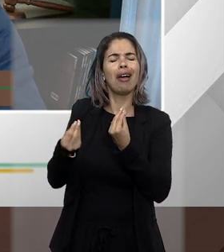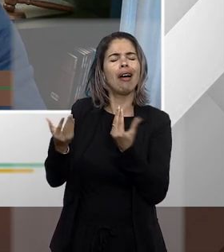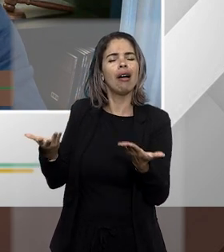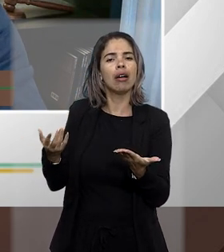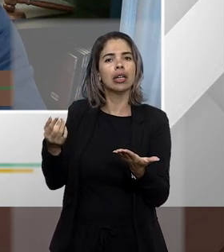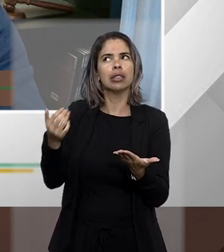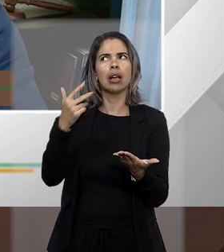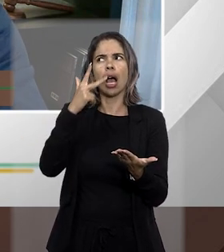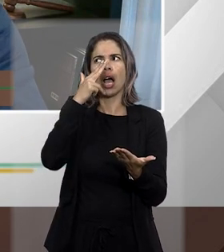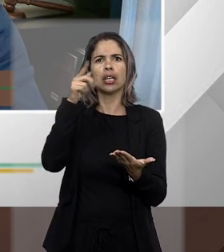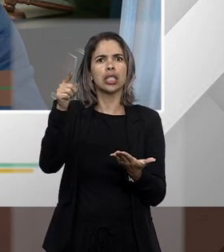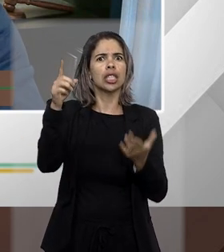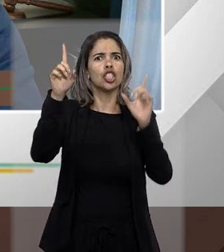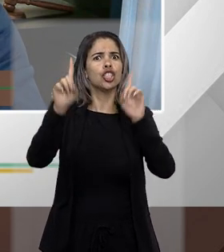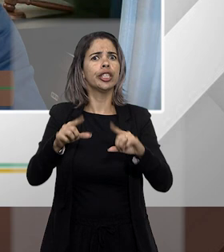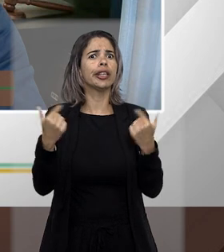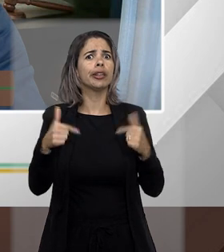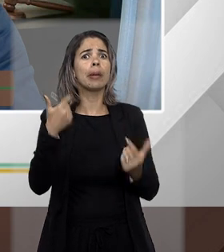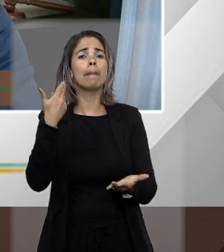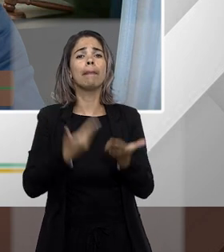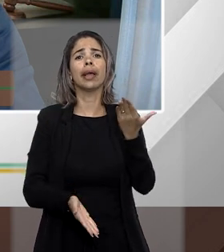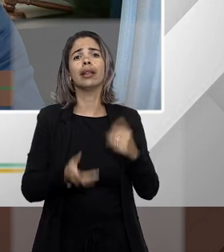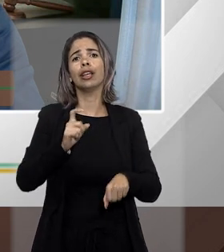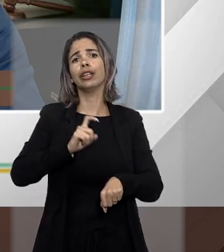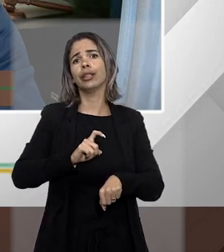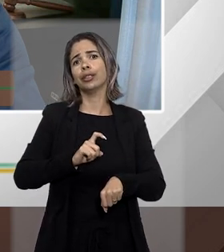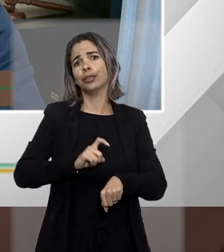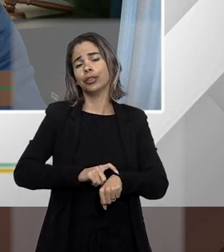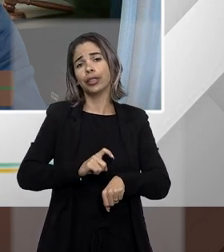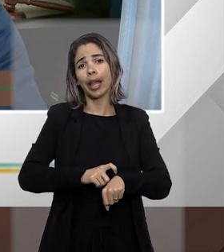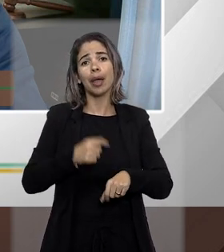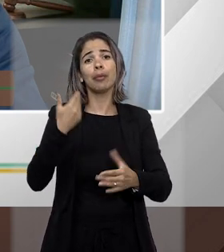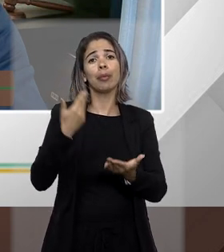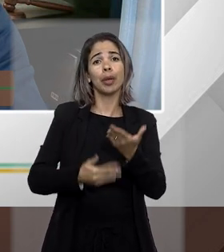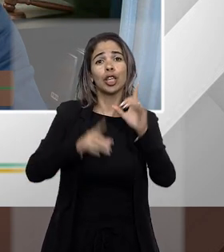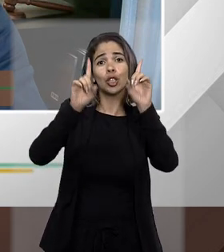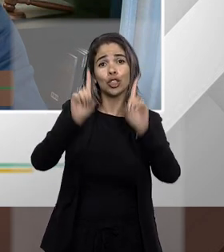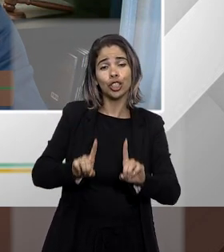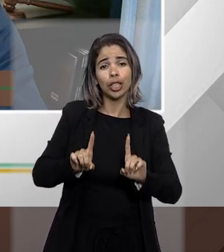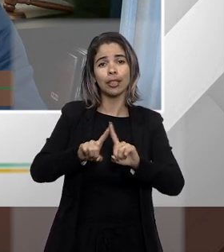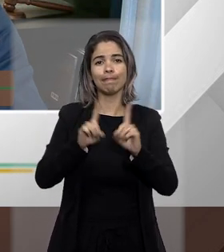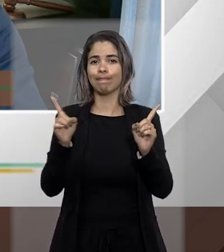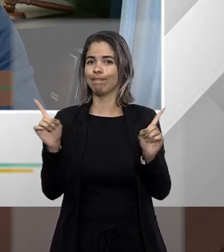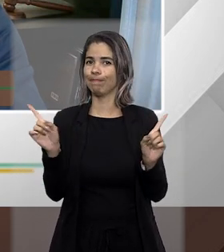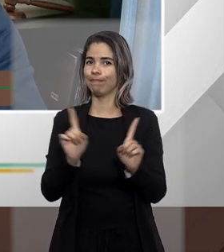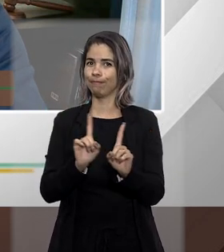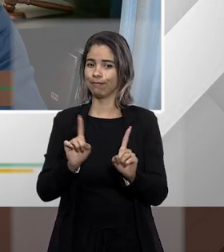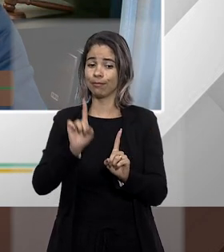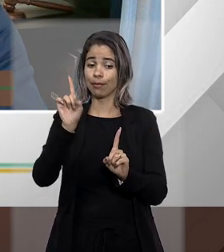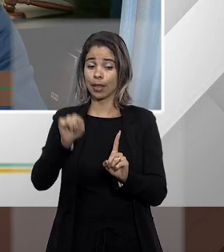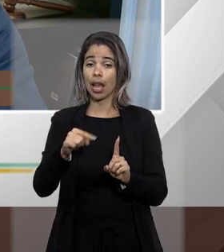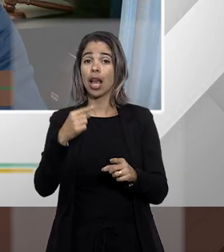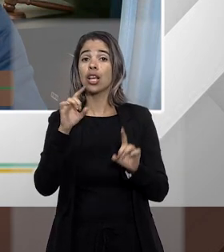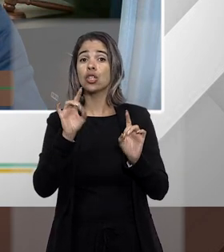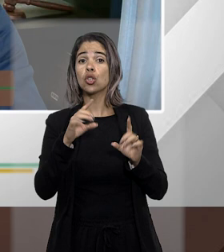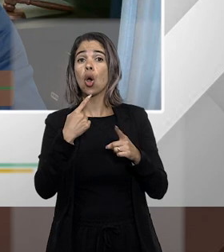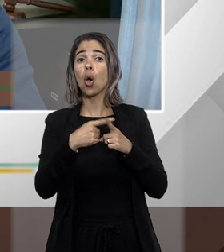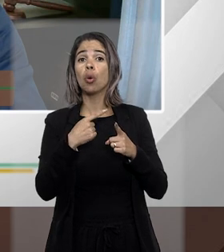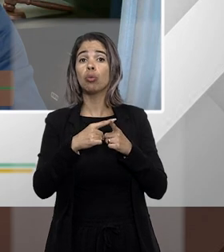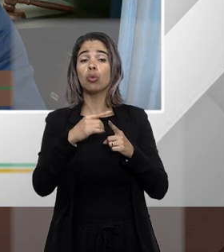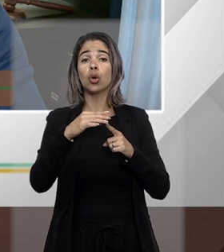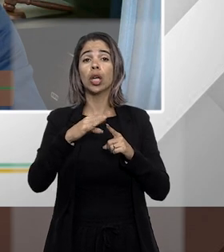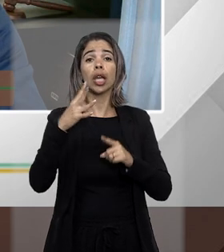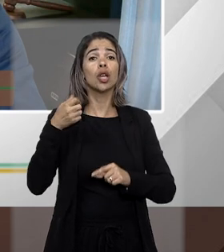perdeu quando não é é apenas por uma questão processual o juiz a ação dele foi inadmissível mas o juiz em nenhum